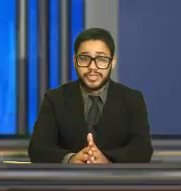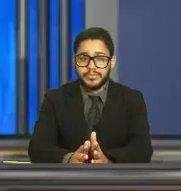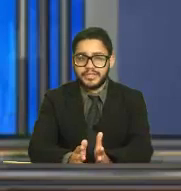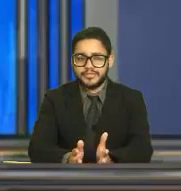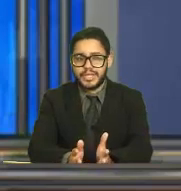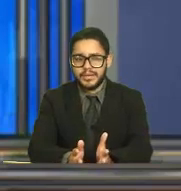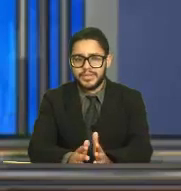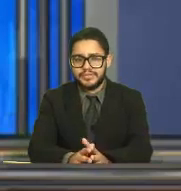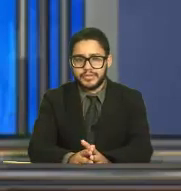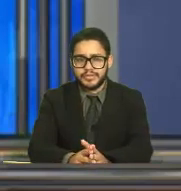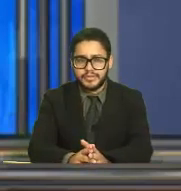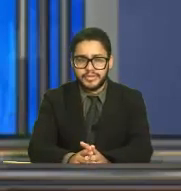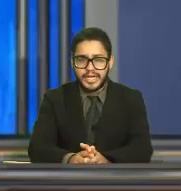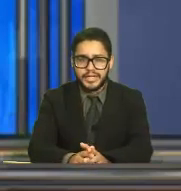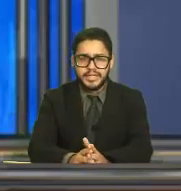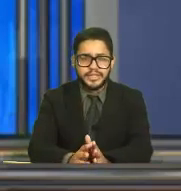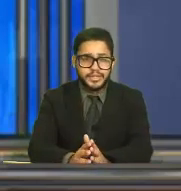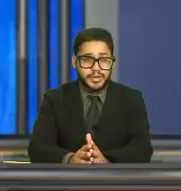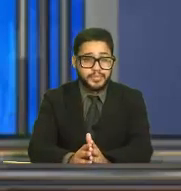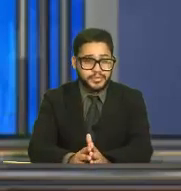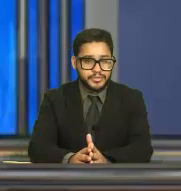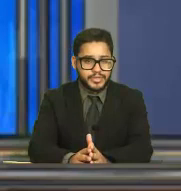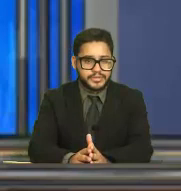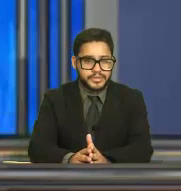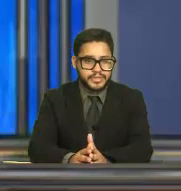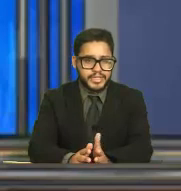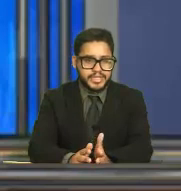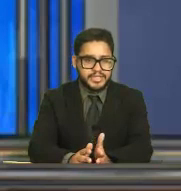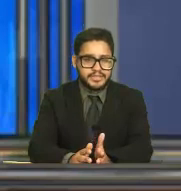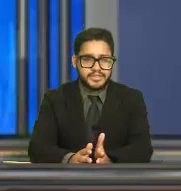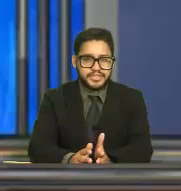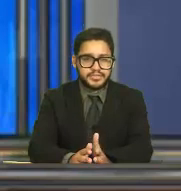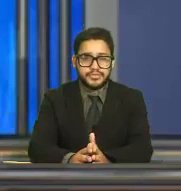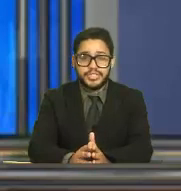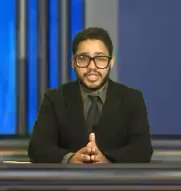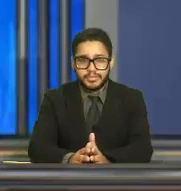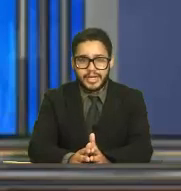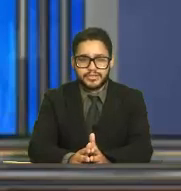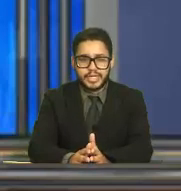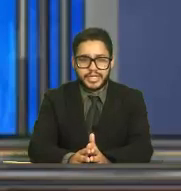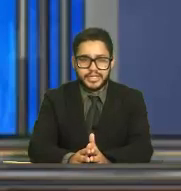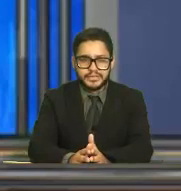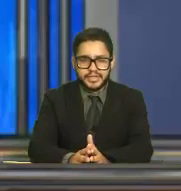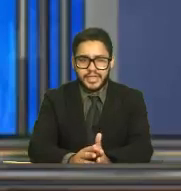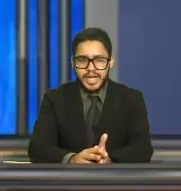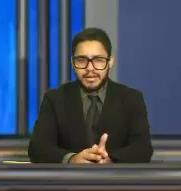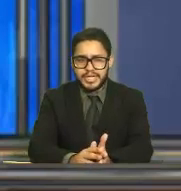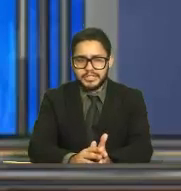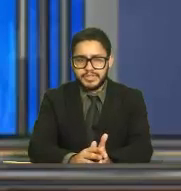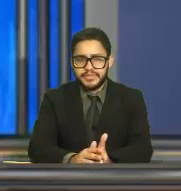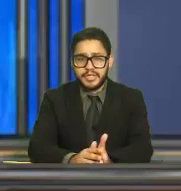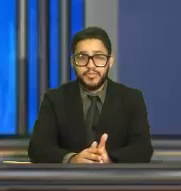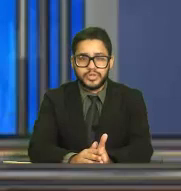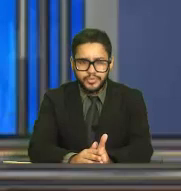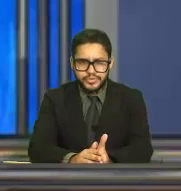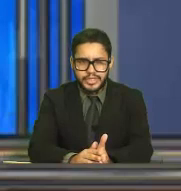por não poder mais estudar pela falta do celular Deu um aperto no coração e eles decidiram se unir para ajudar a criança Abre